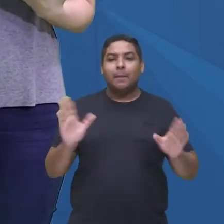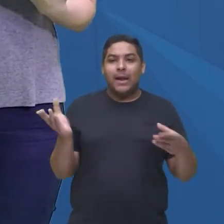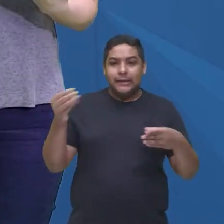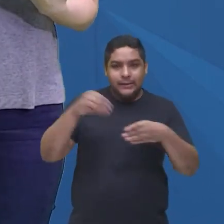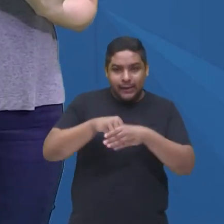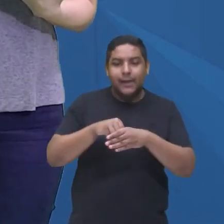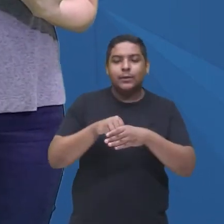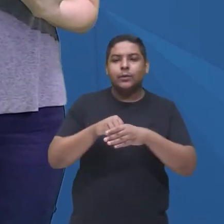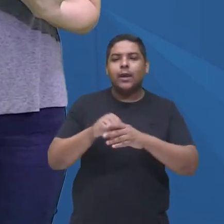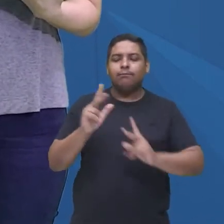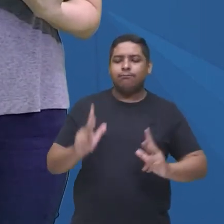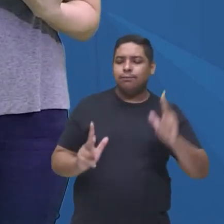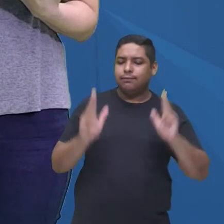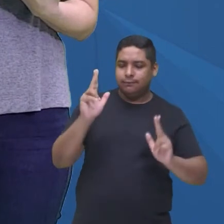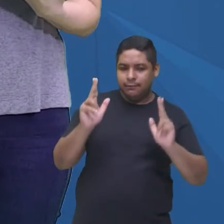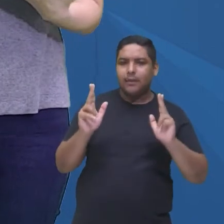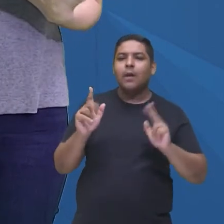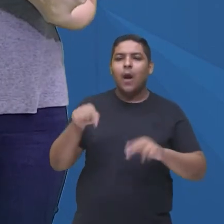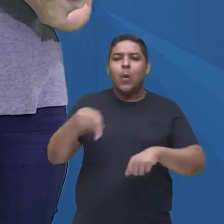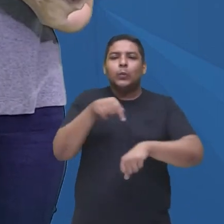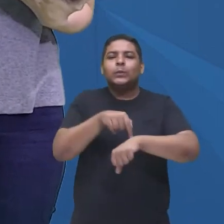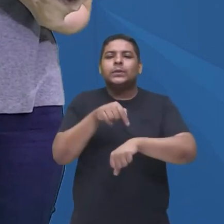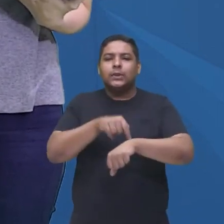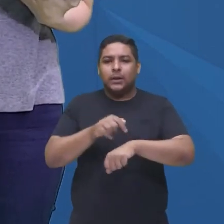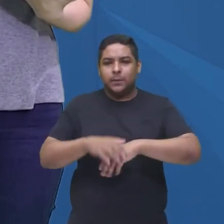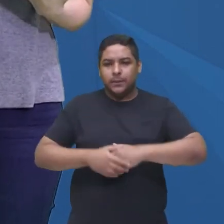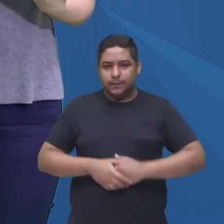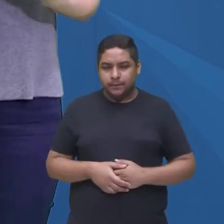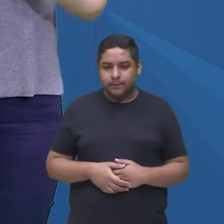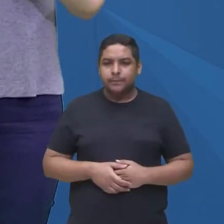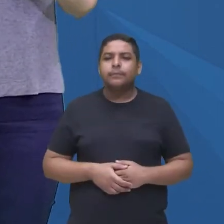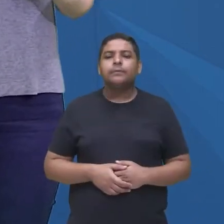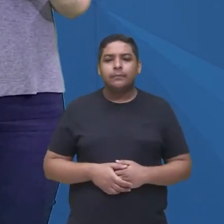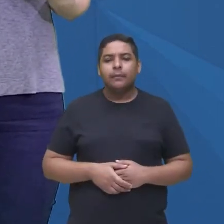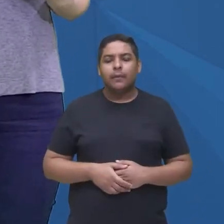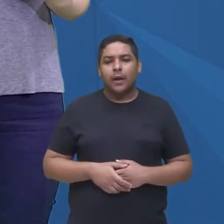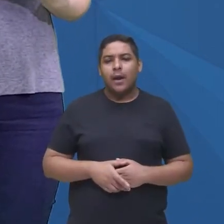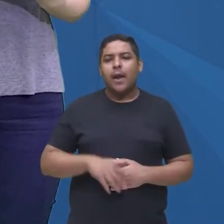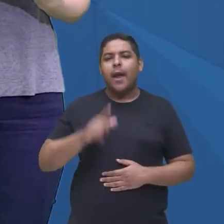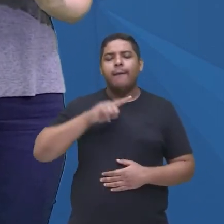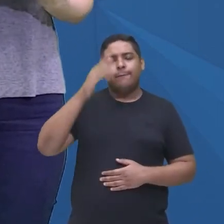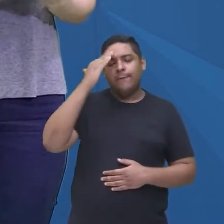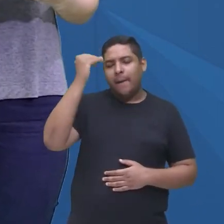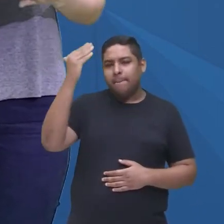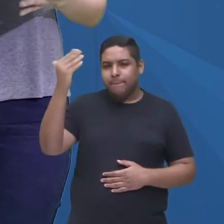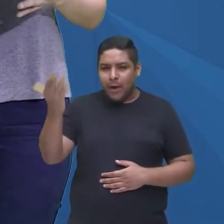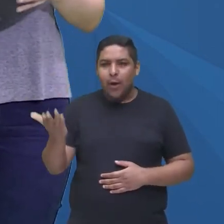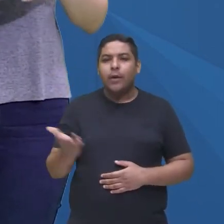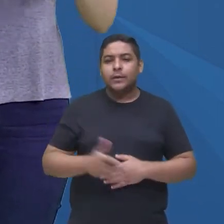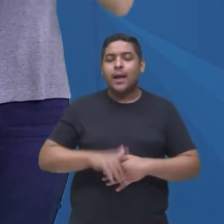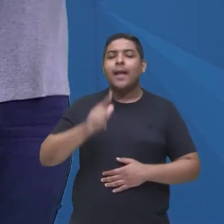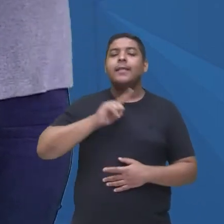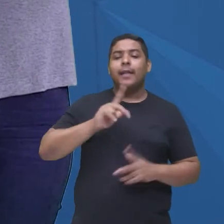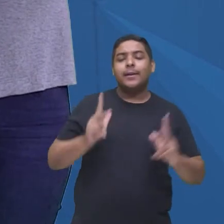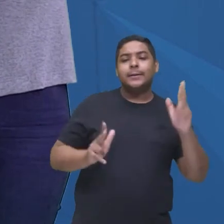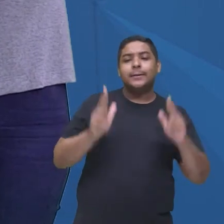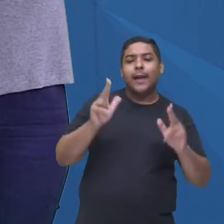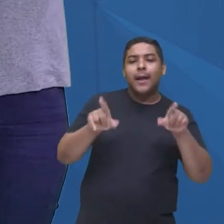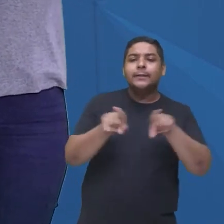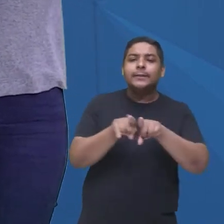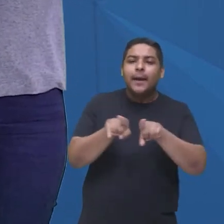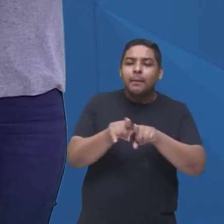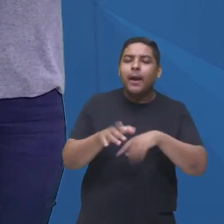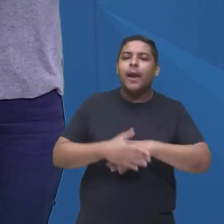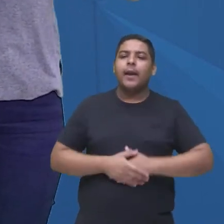assistidas, tiveram ali, né, a sua popularidade muito grande. E existe também séries, né, ou listas de séries, onde